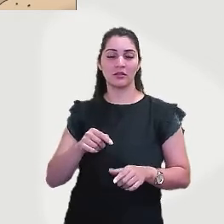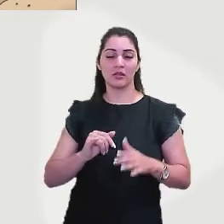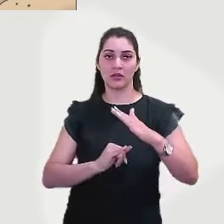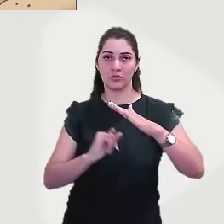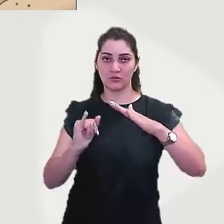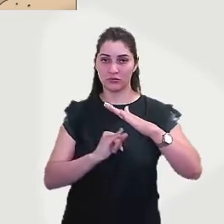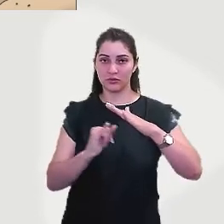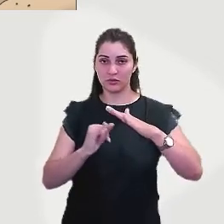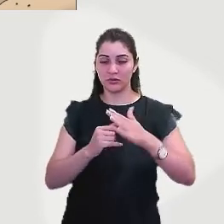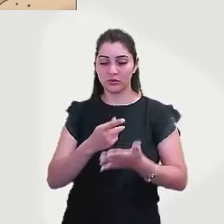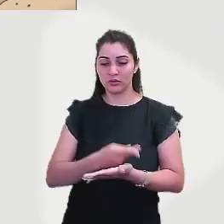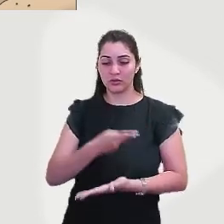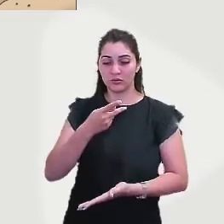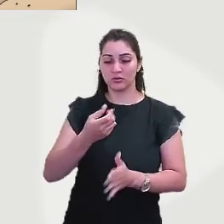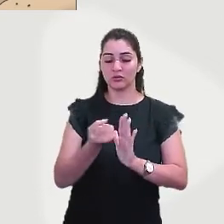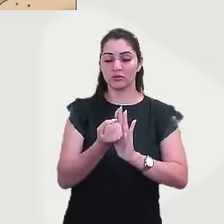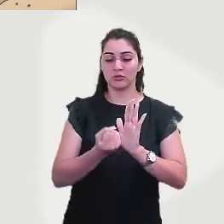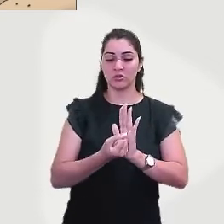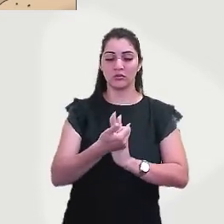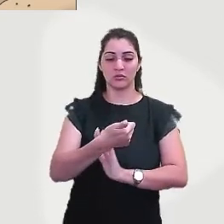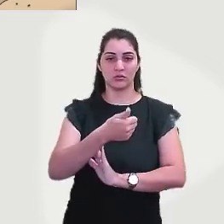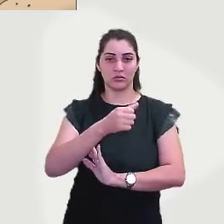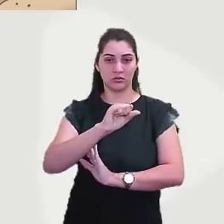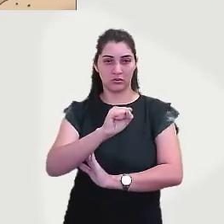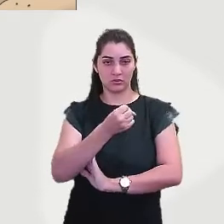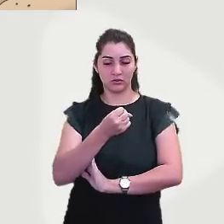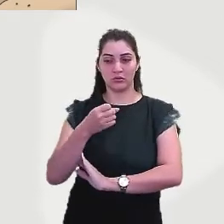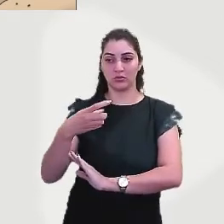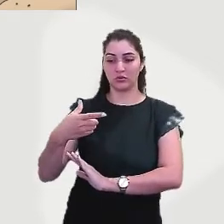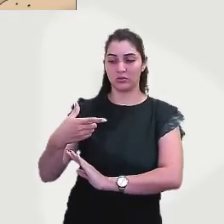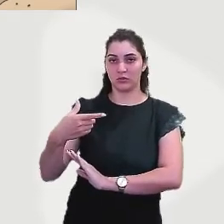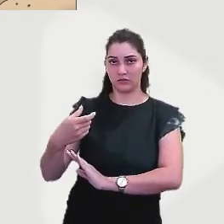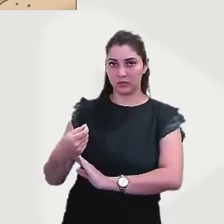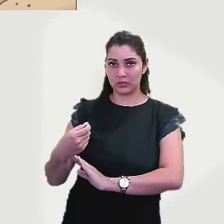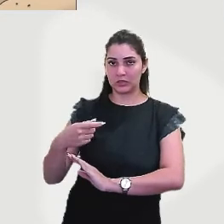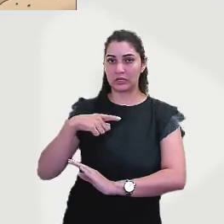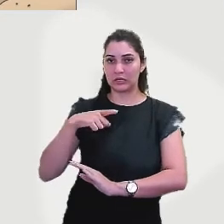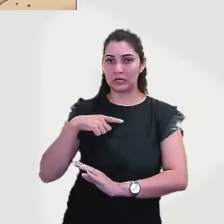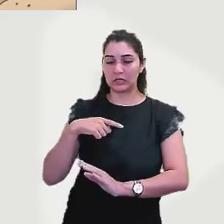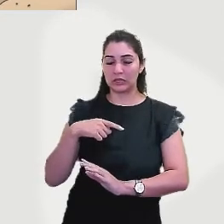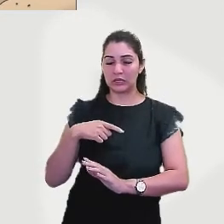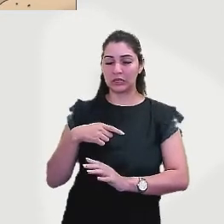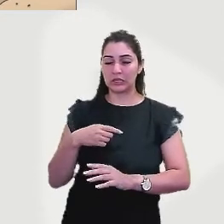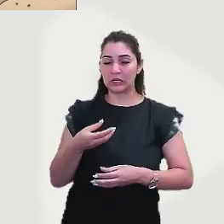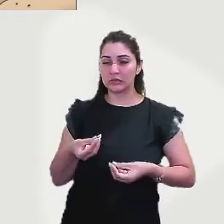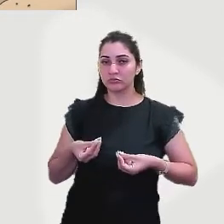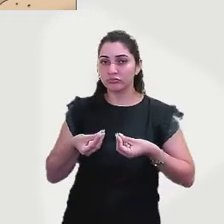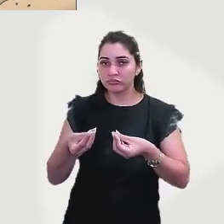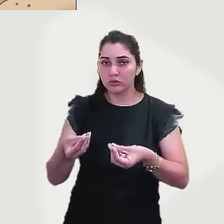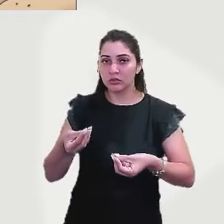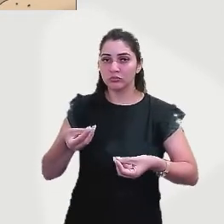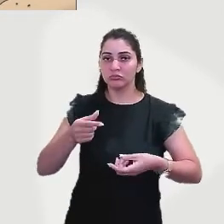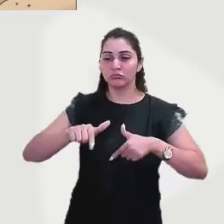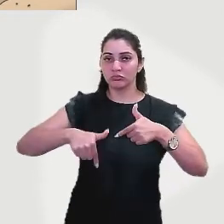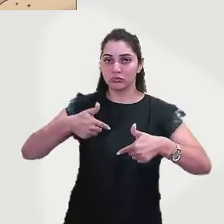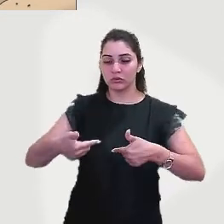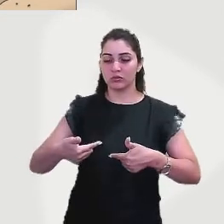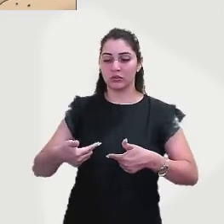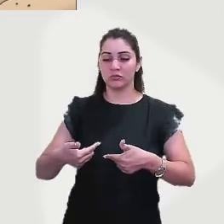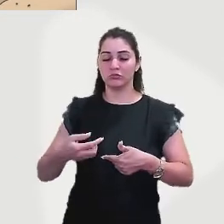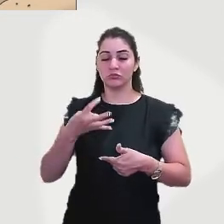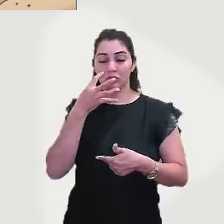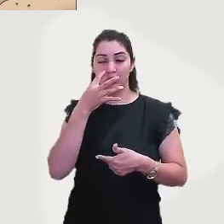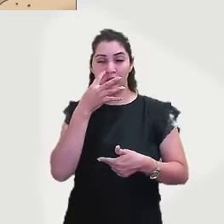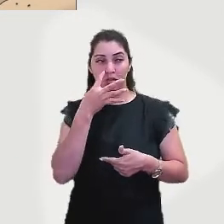XVIII e XX, com a consequente oferta de empregos, atraiu para as cidades e populações que viviam no